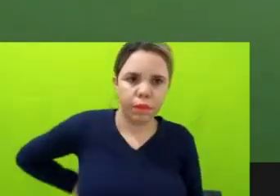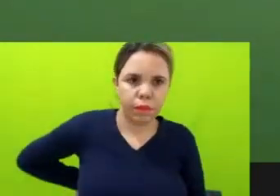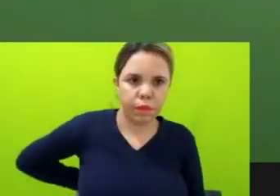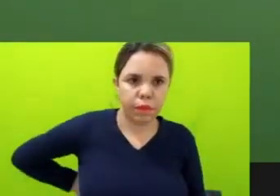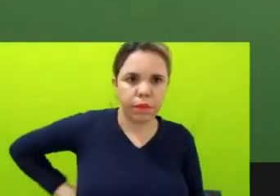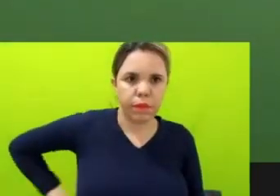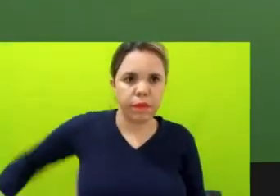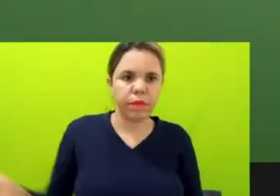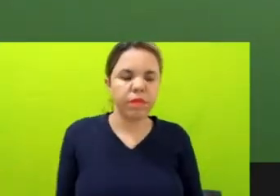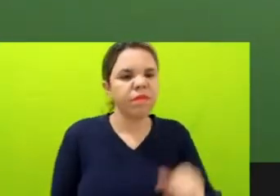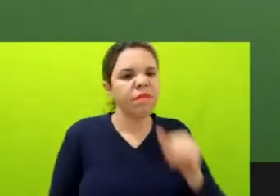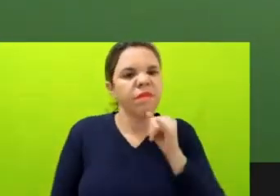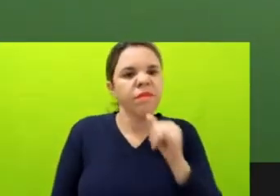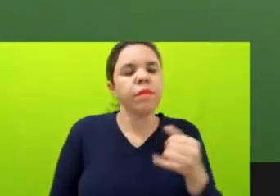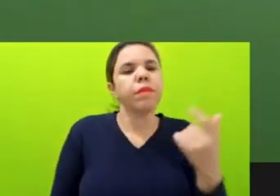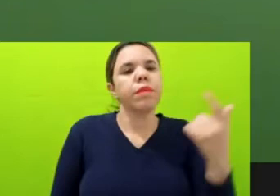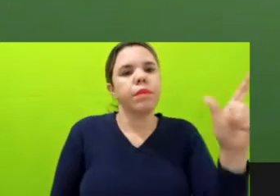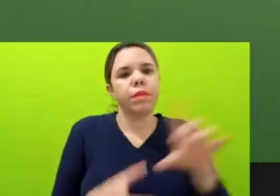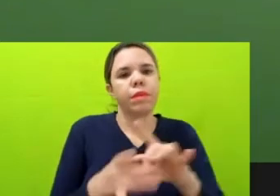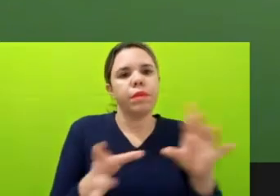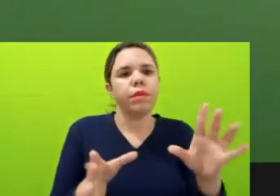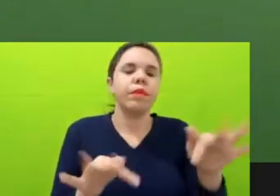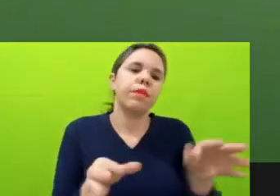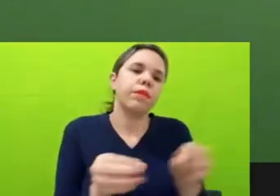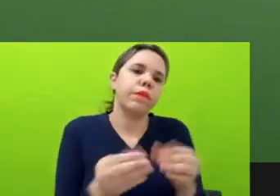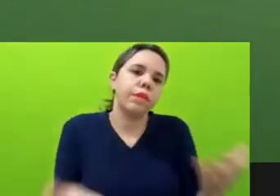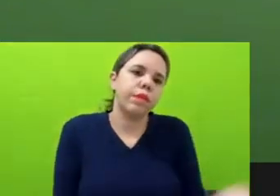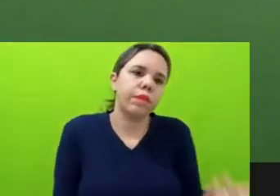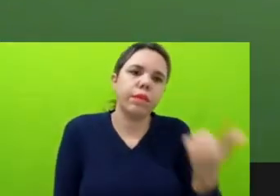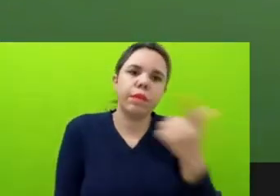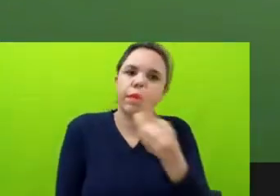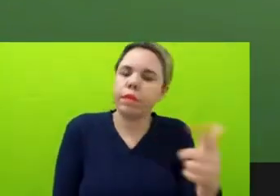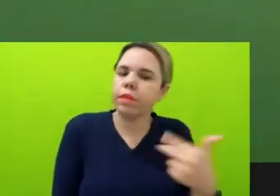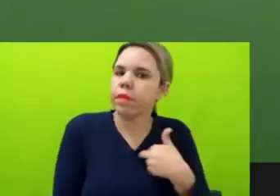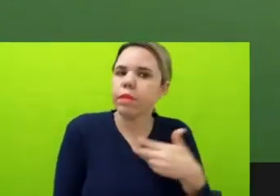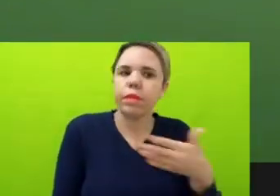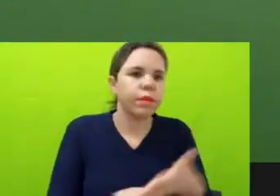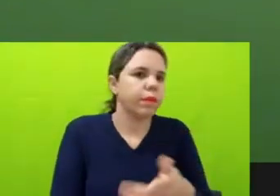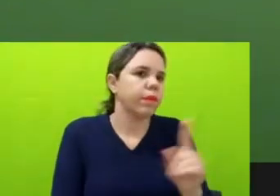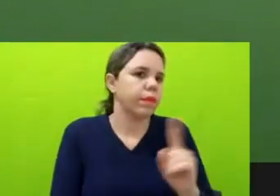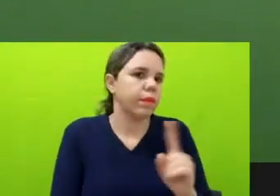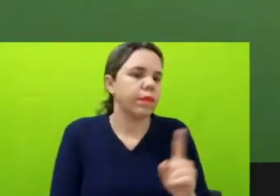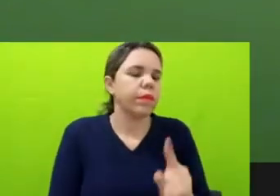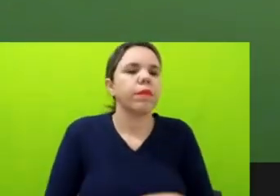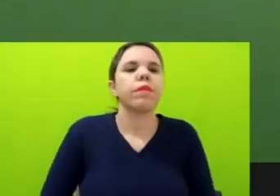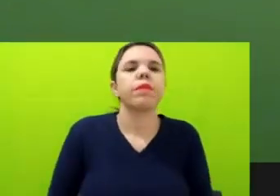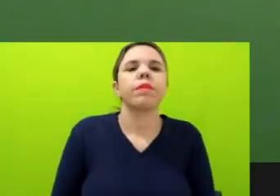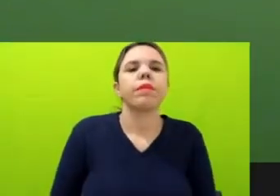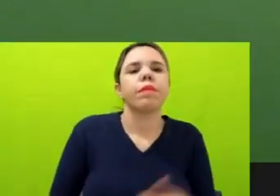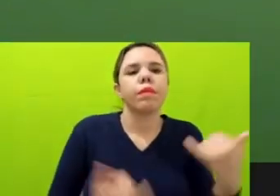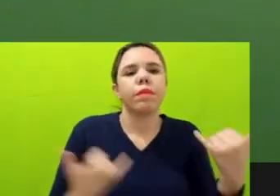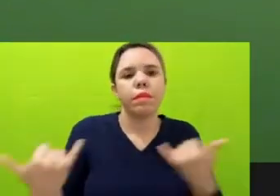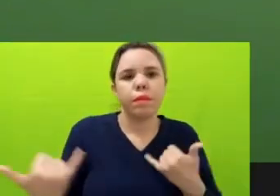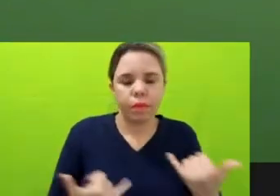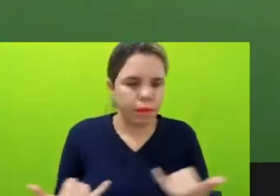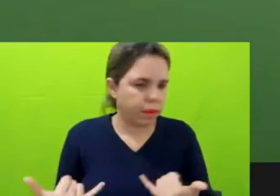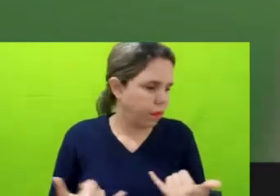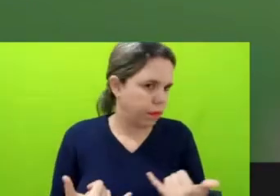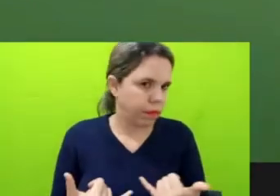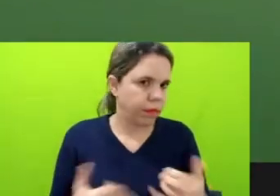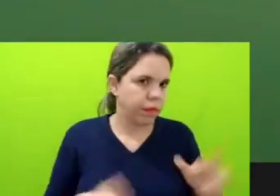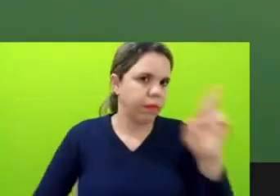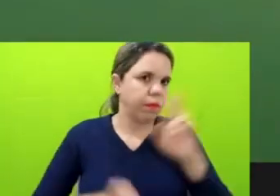e no final das contas nós não tivemos o acesso, eles disseram que estavam averiguando a nossa demanda e que